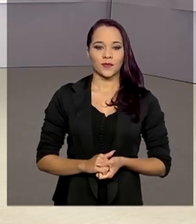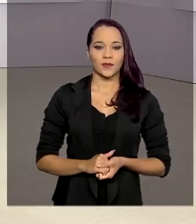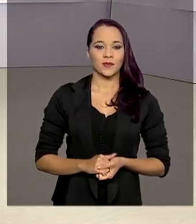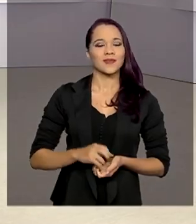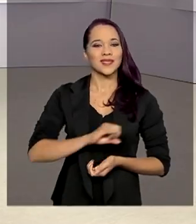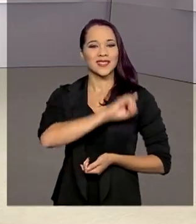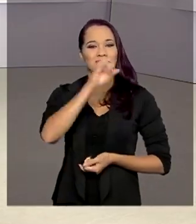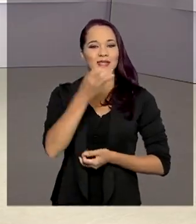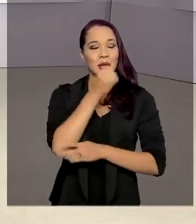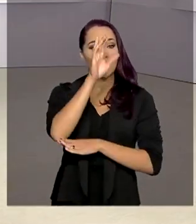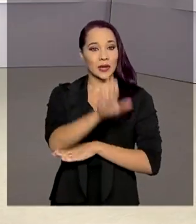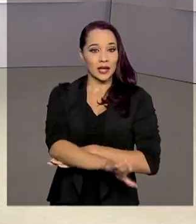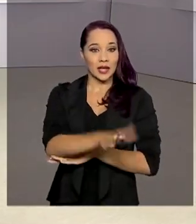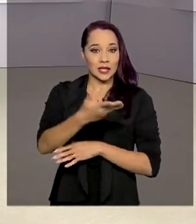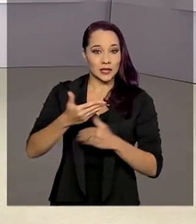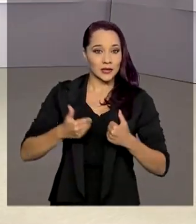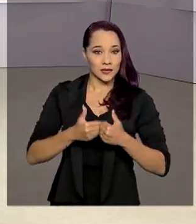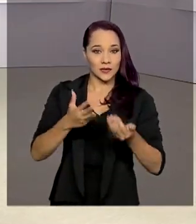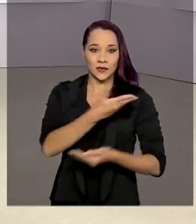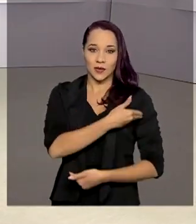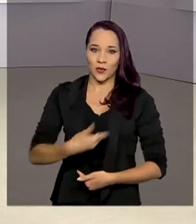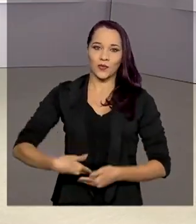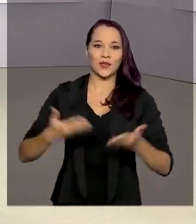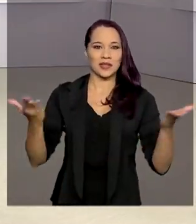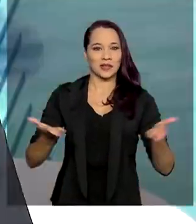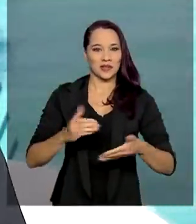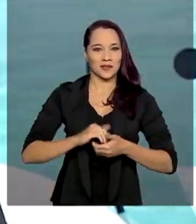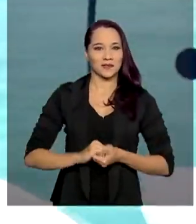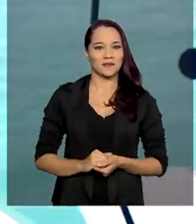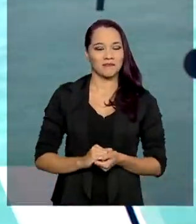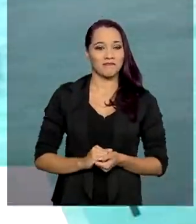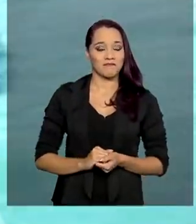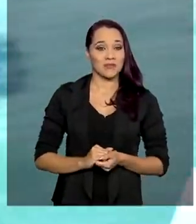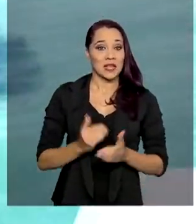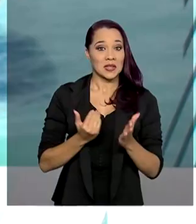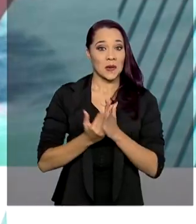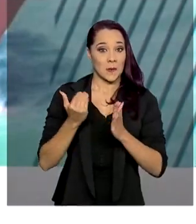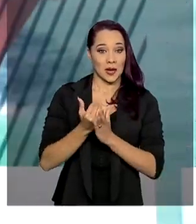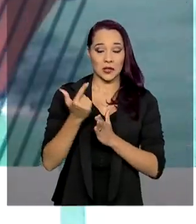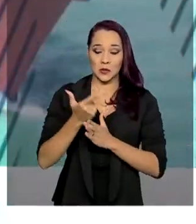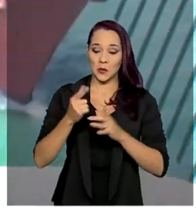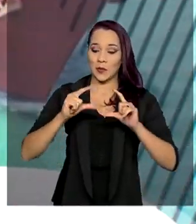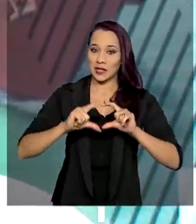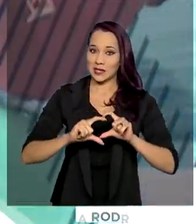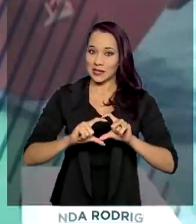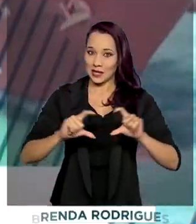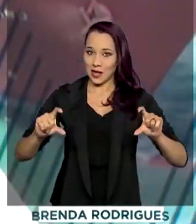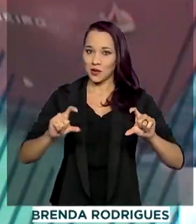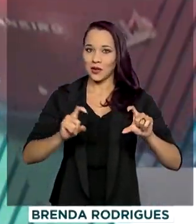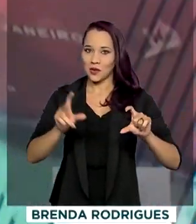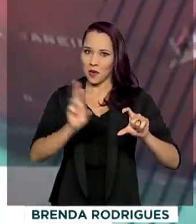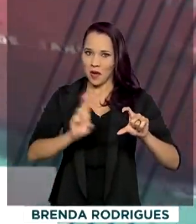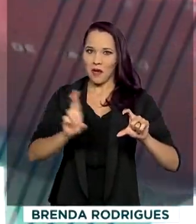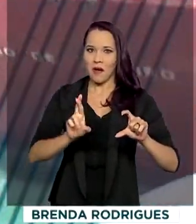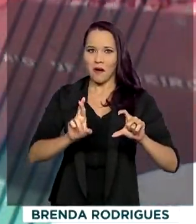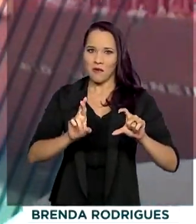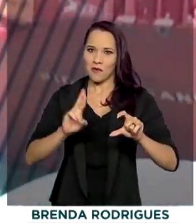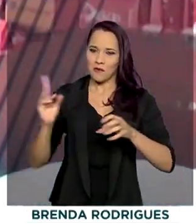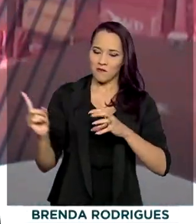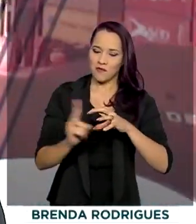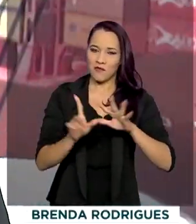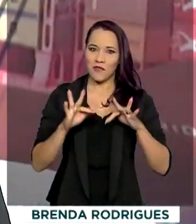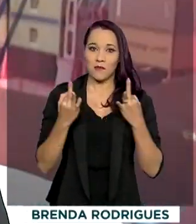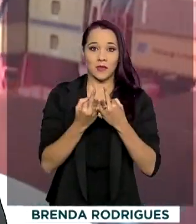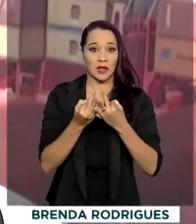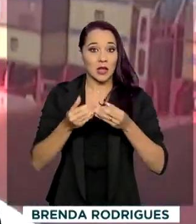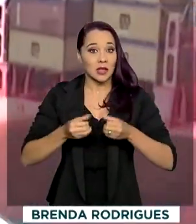Olá, boa tarde. Estamos de volta com o Governo Agora. Mais uma cédula da Família do Real foi lançada hoje e veio para